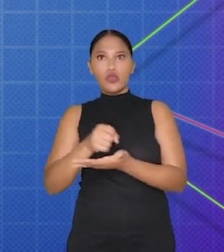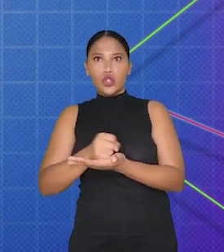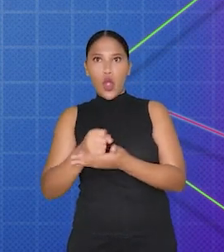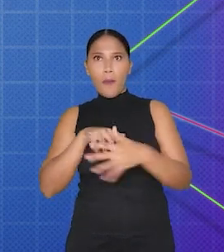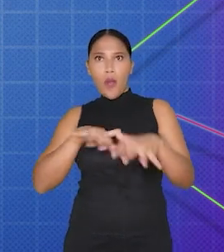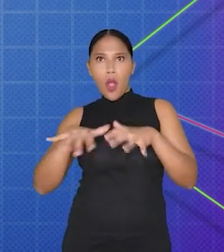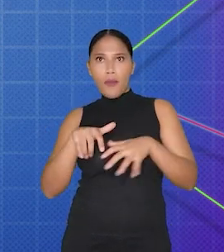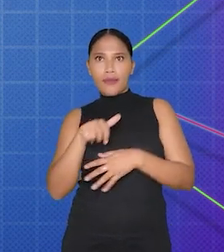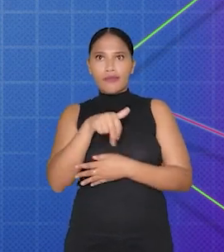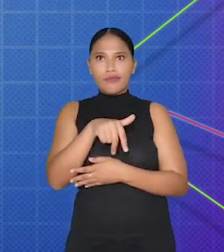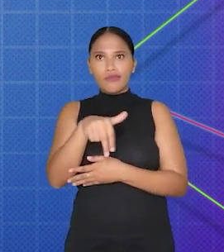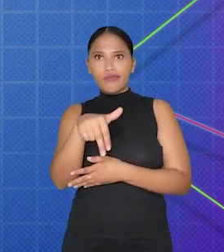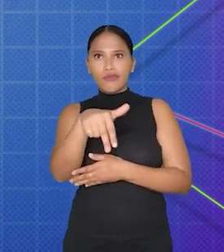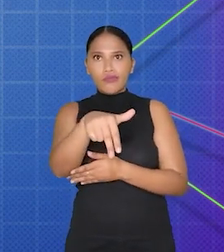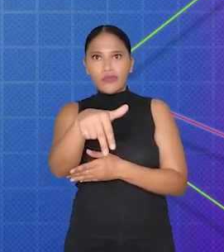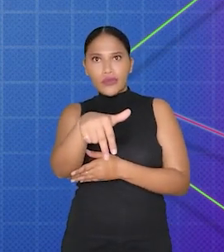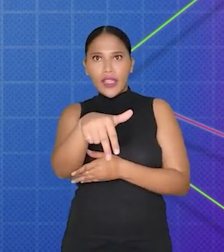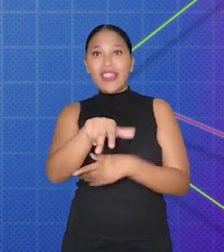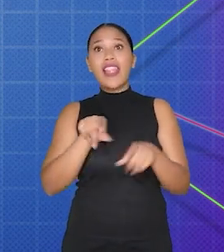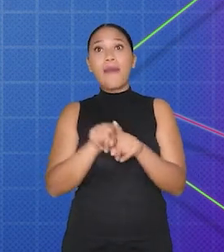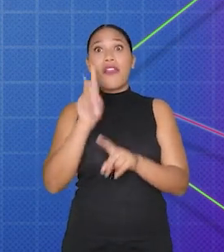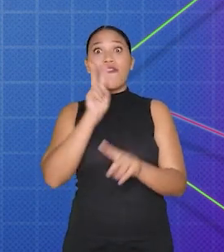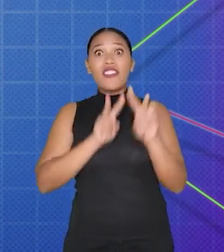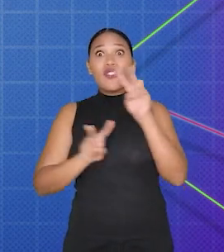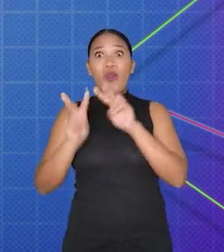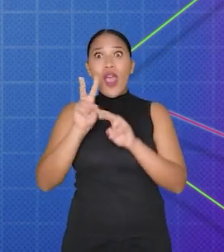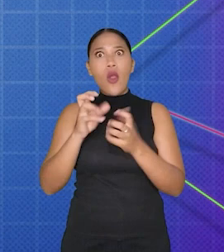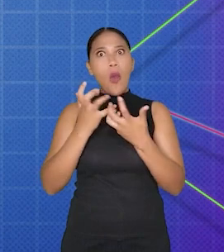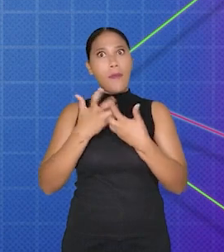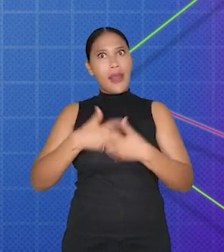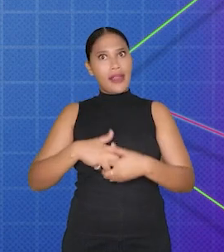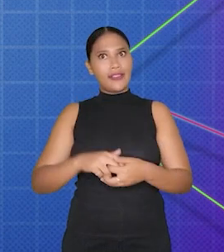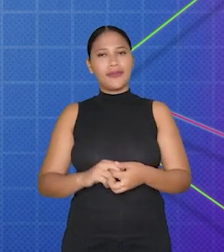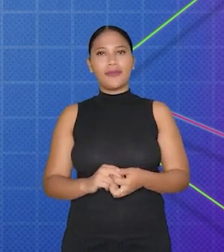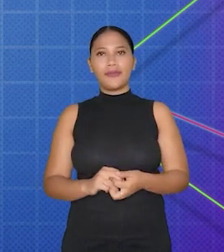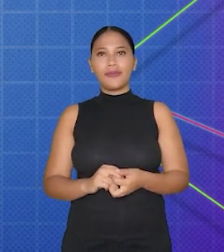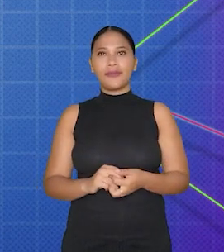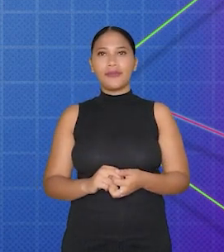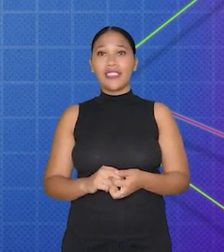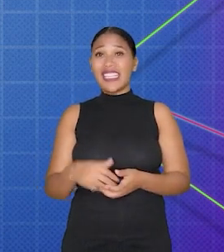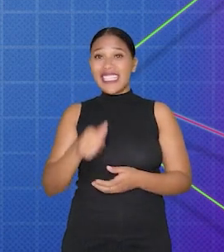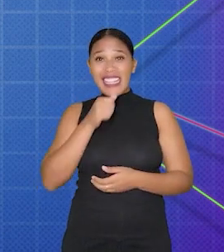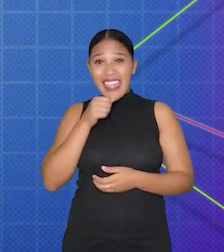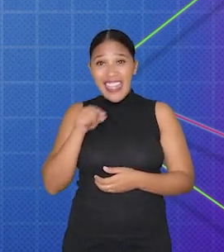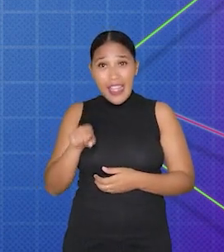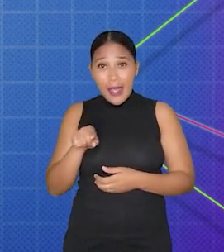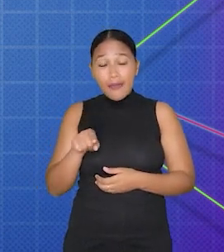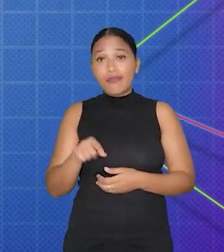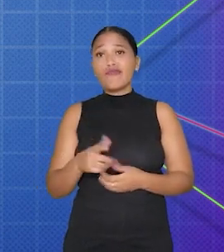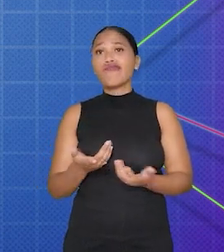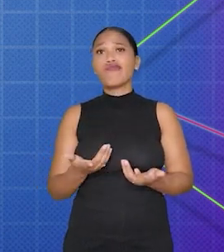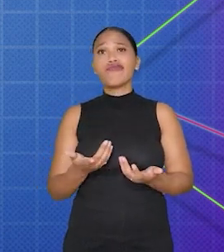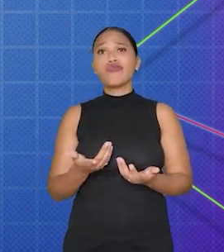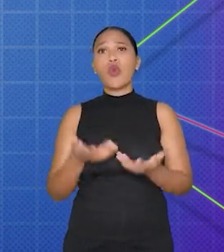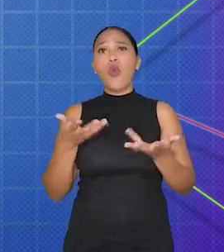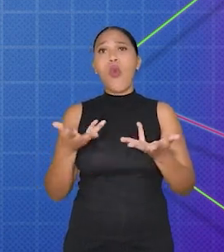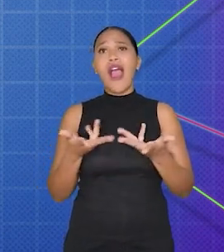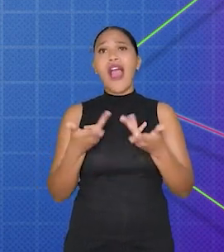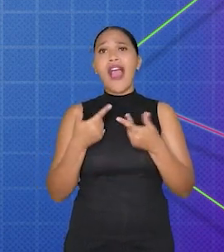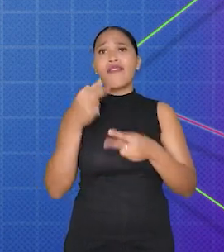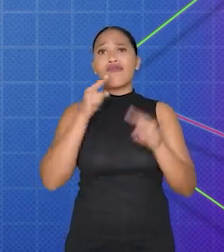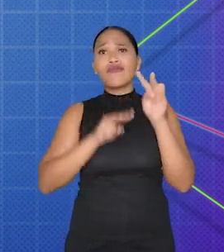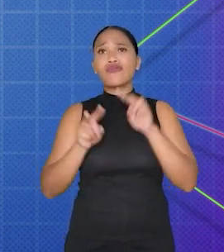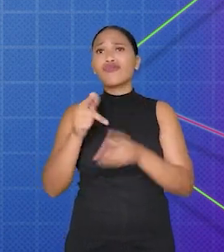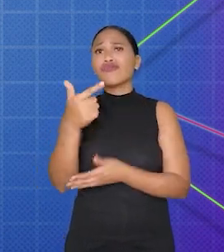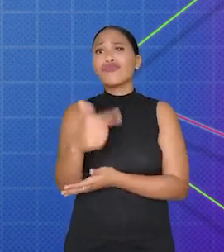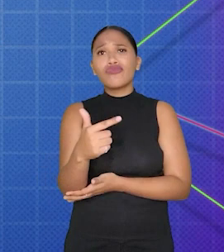desde a movimentação dos personagens até efeitos visuais complexos. Sem os frames, os jogos não teriam a mesma qualidade